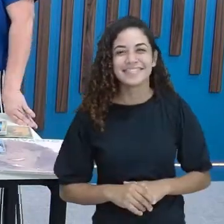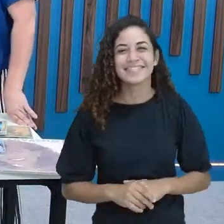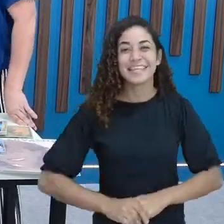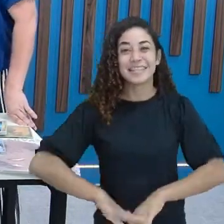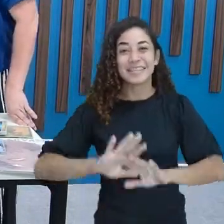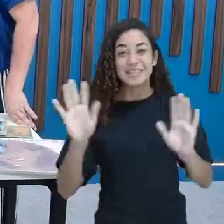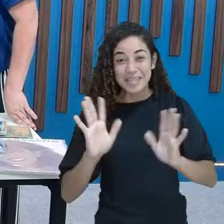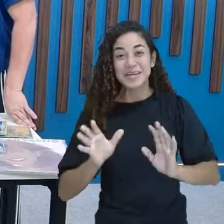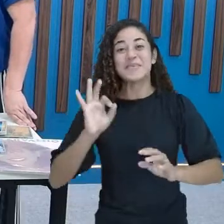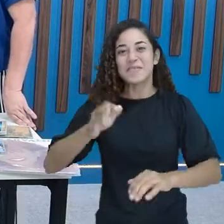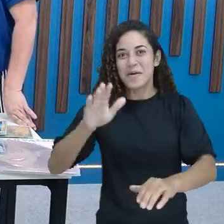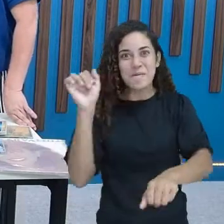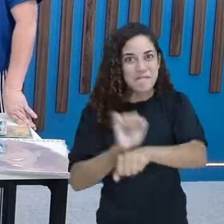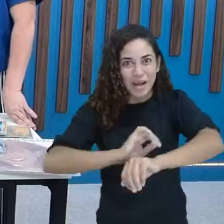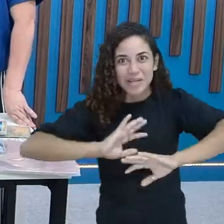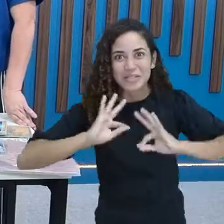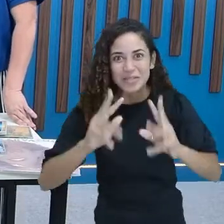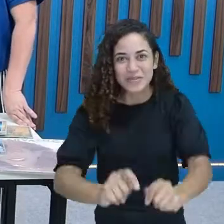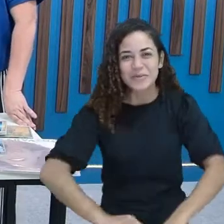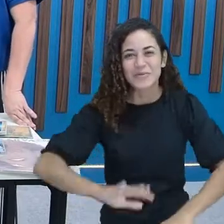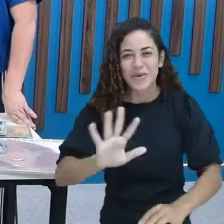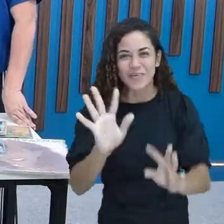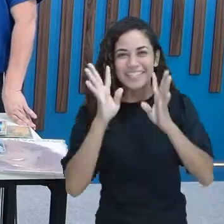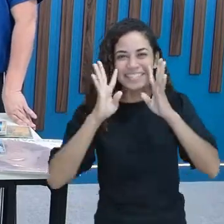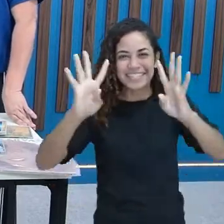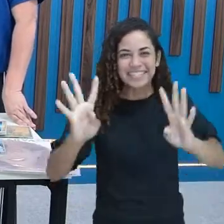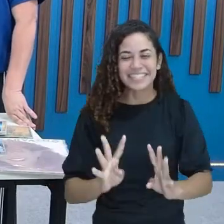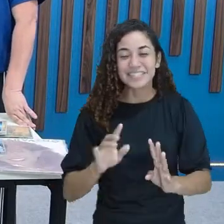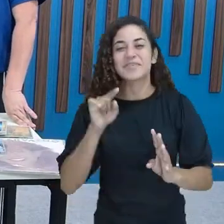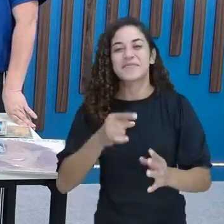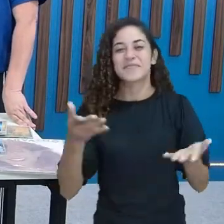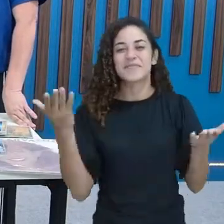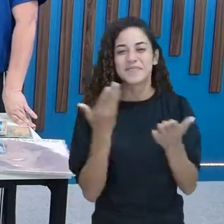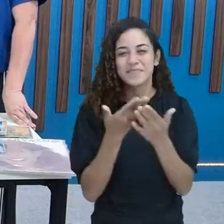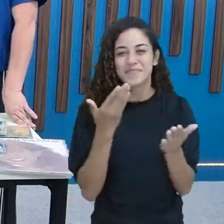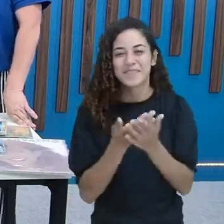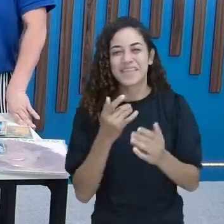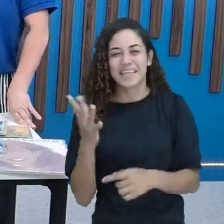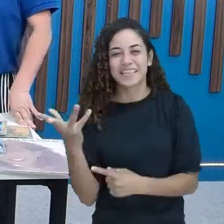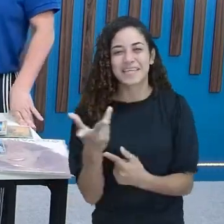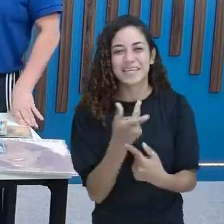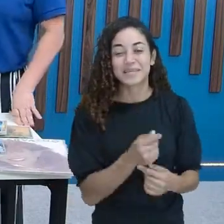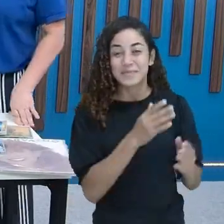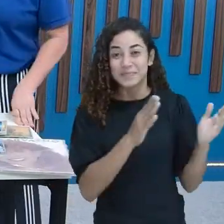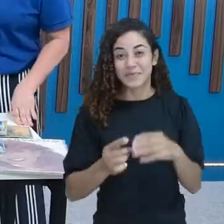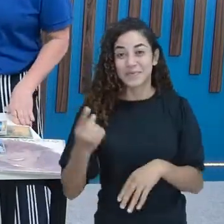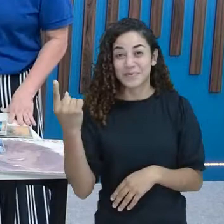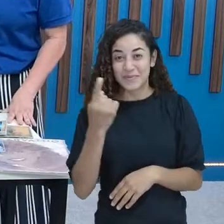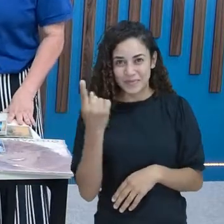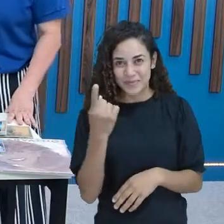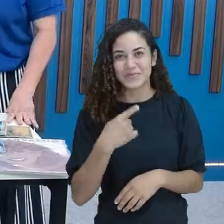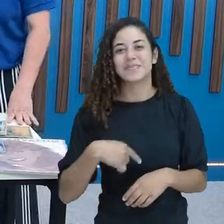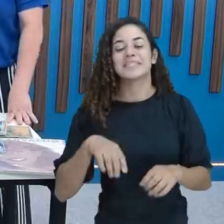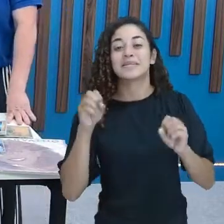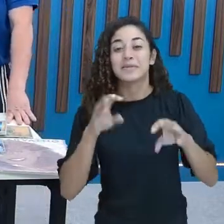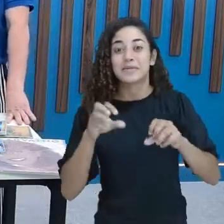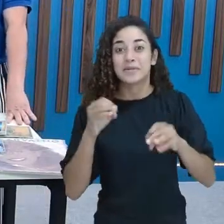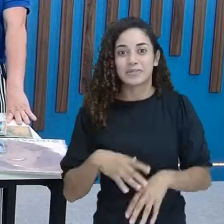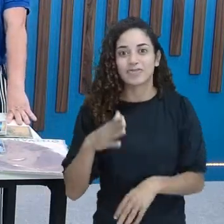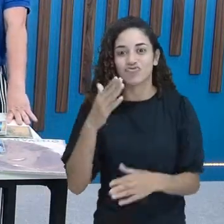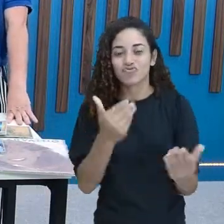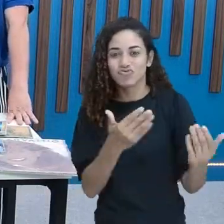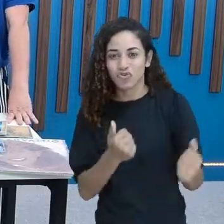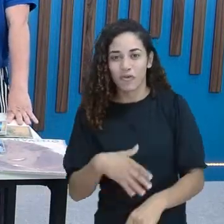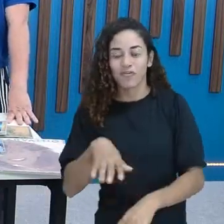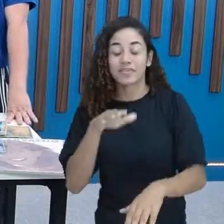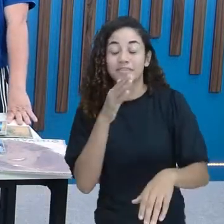Isso, para tudo! Presta atenção, aula de arte, módulo 1 da educação de jovens e adultos Ingrid está fazendo